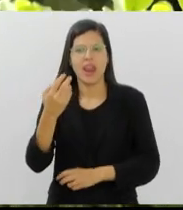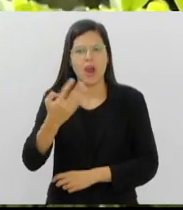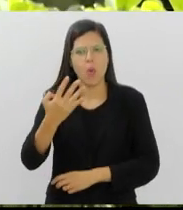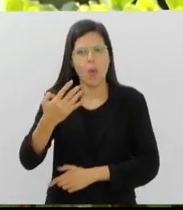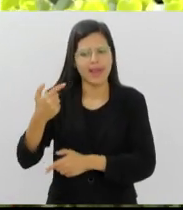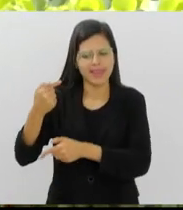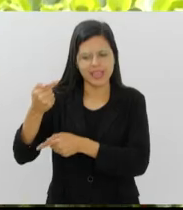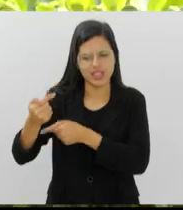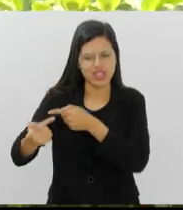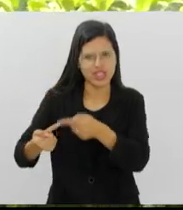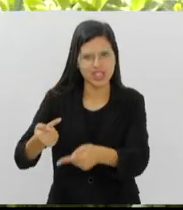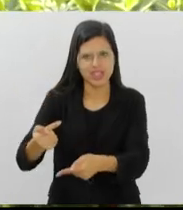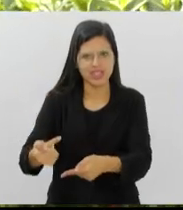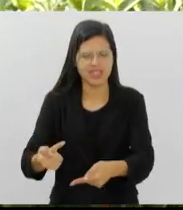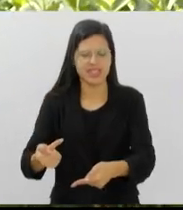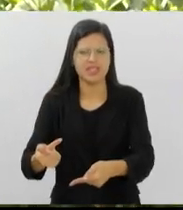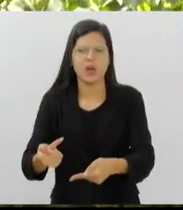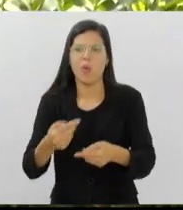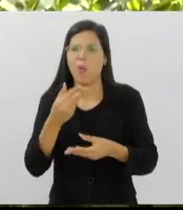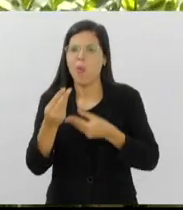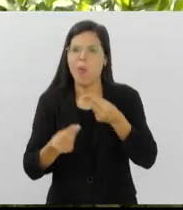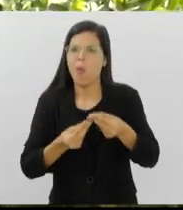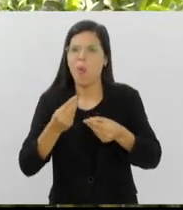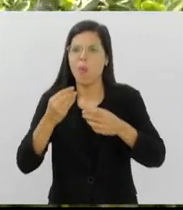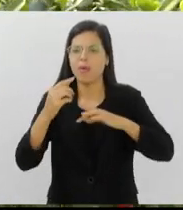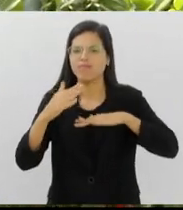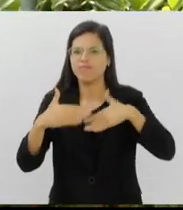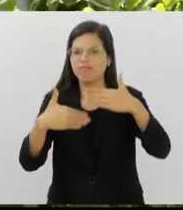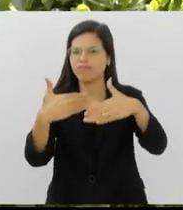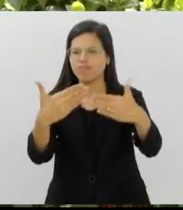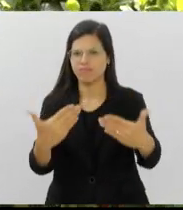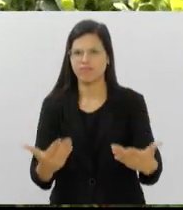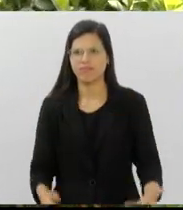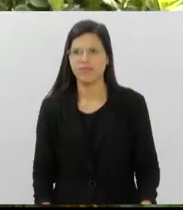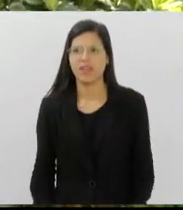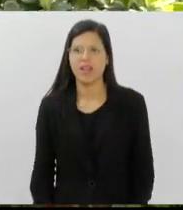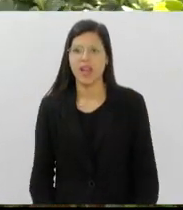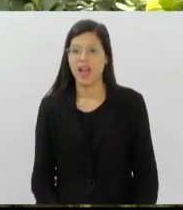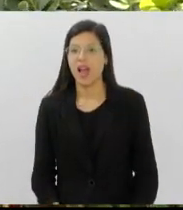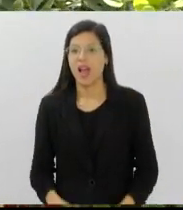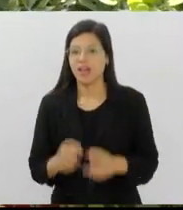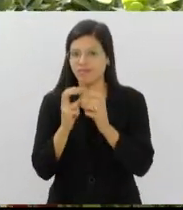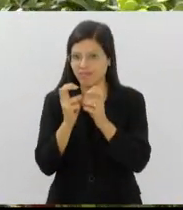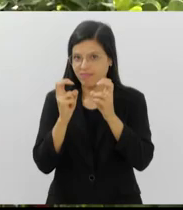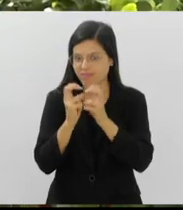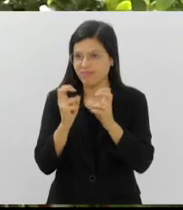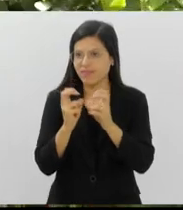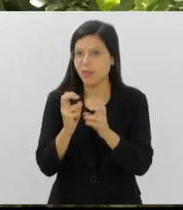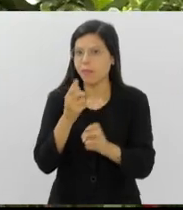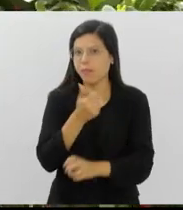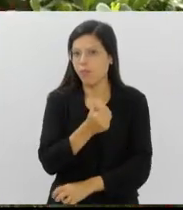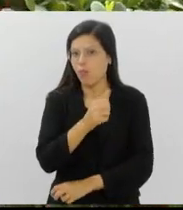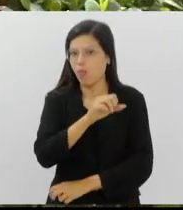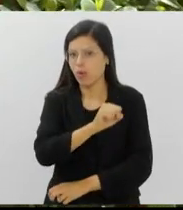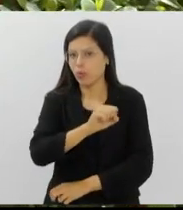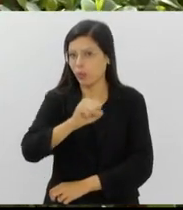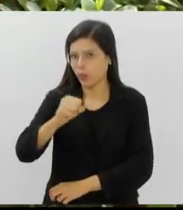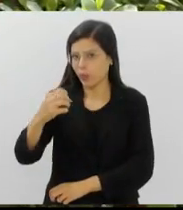evolução desde lá de 1884? Começou com o trem a vapor? Exatamente. A velha Maria Fumaça, 1884,